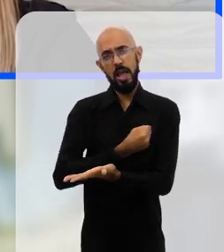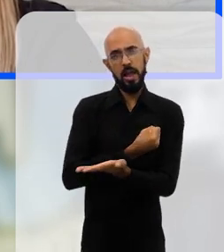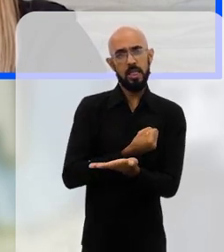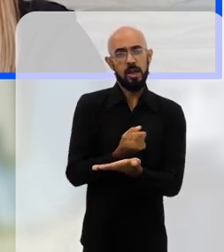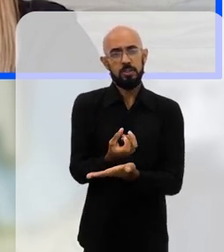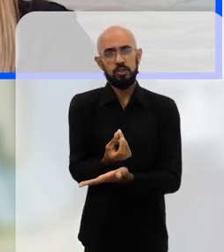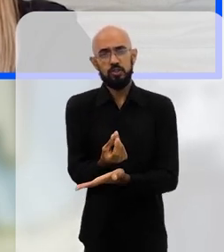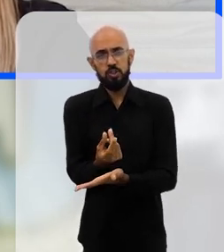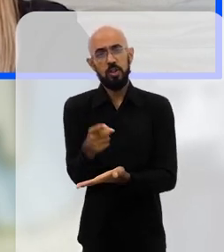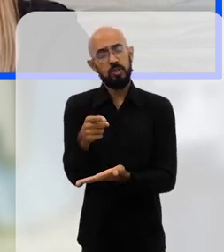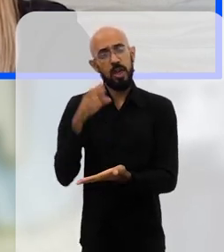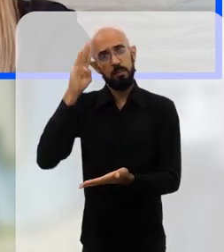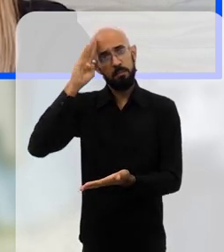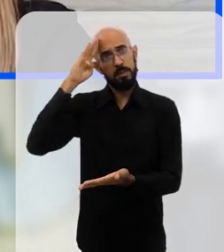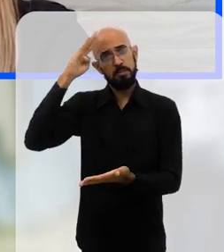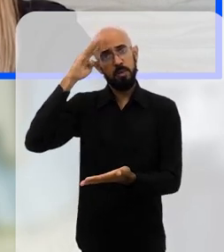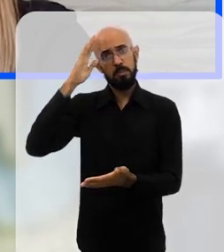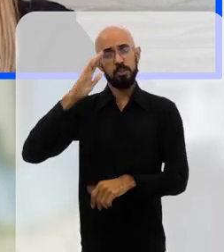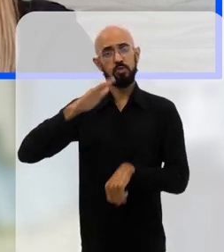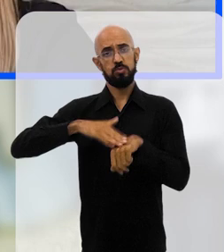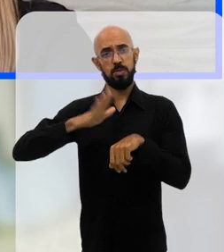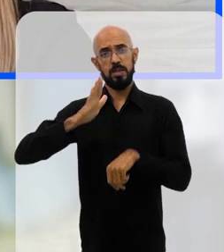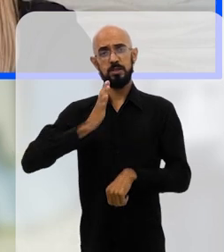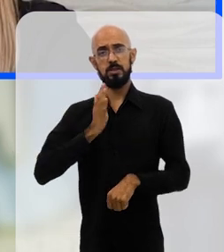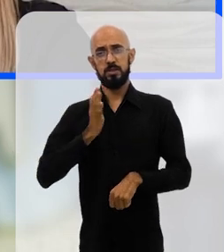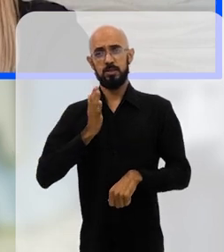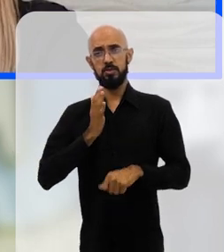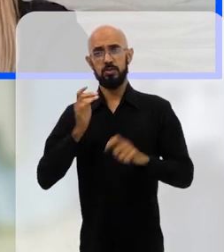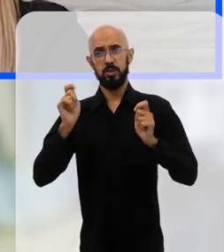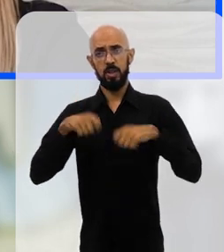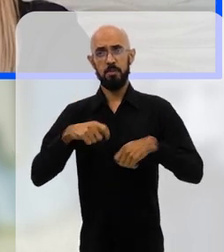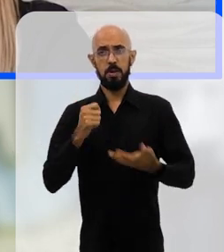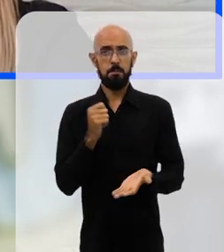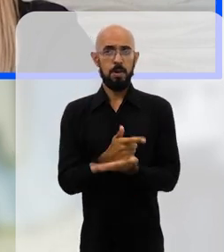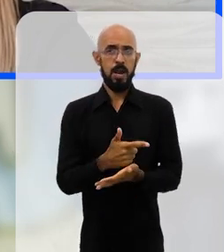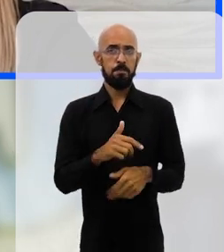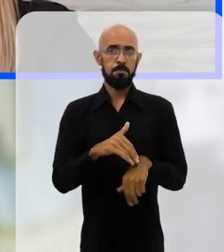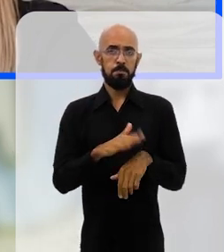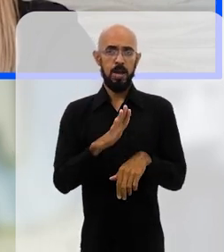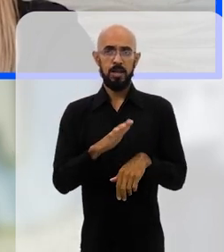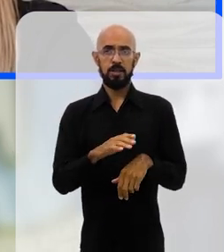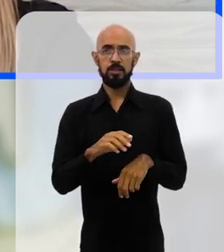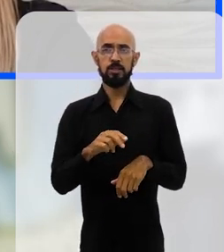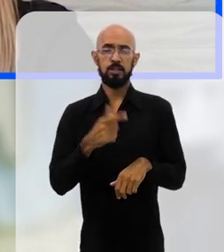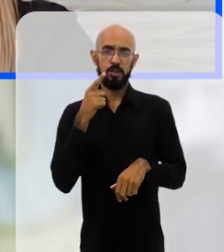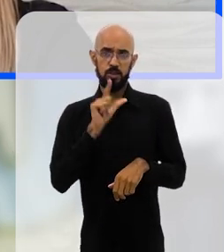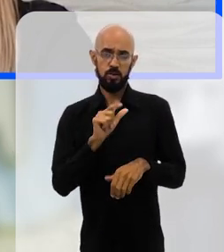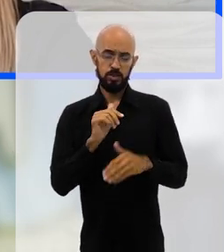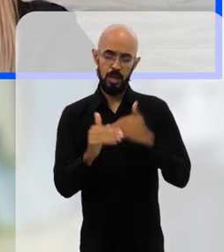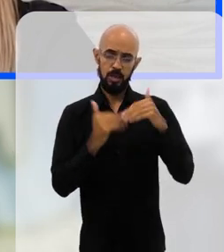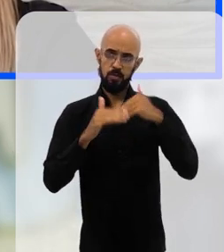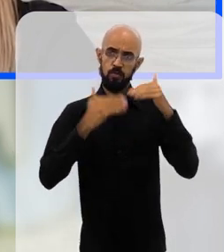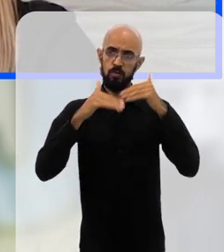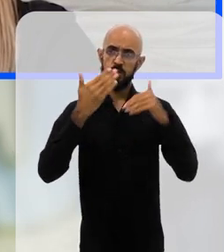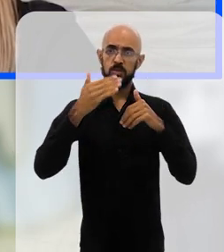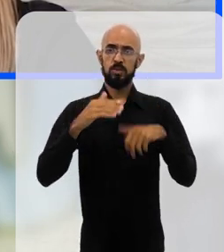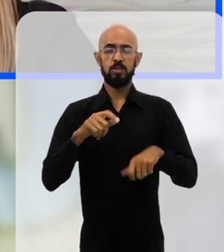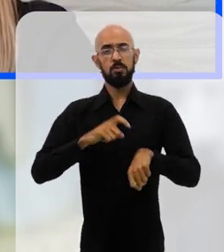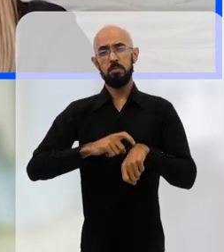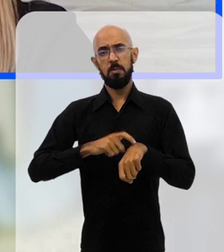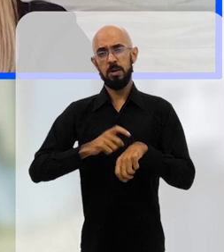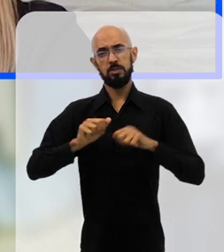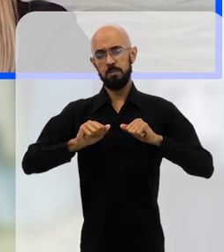e esses recursos têm que vir principalmente de quem ganha mais, quem pode pagar mais e que está se enriquecendo nesse período